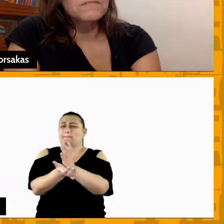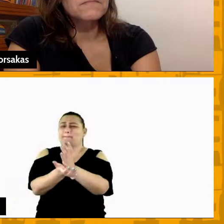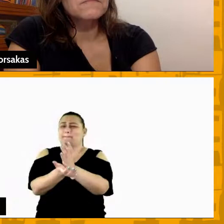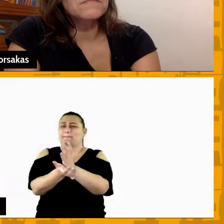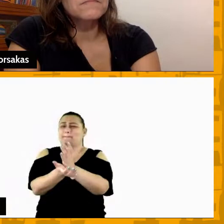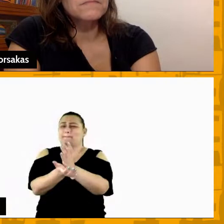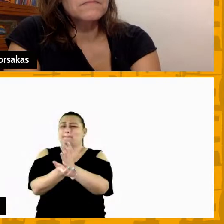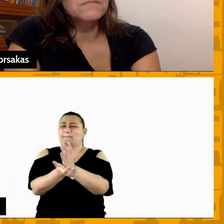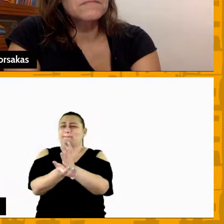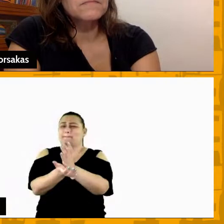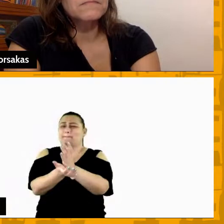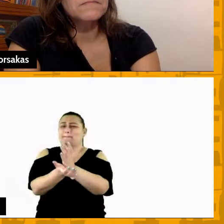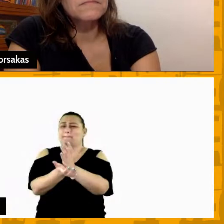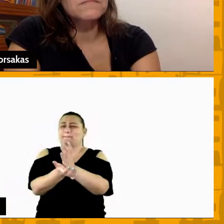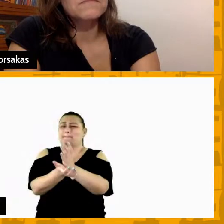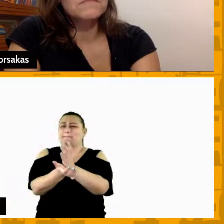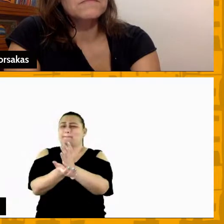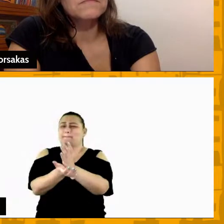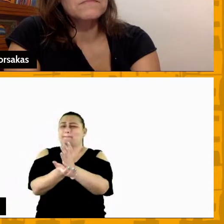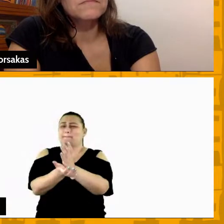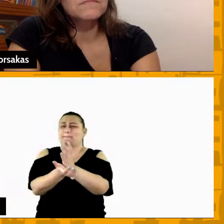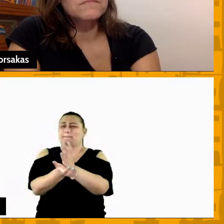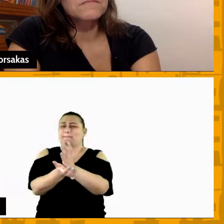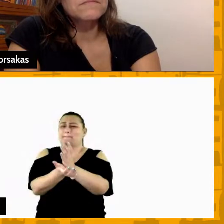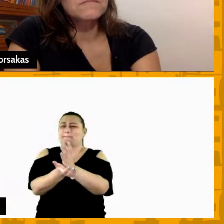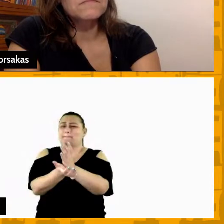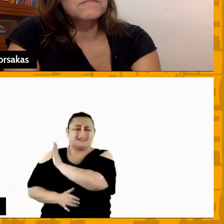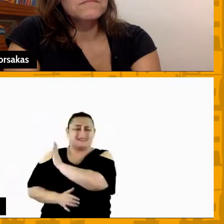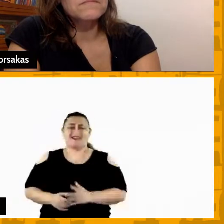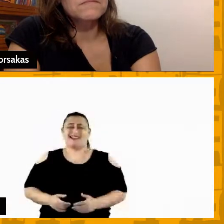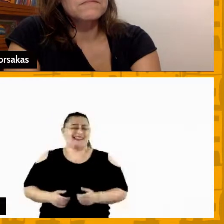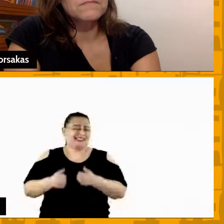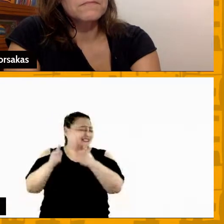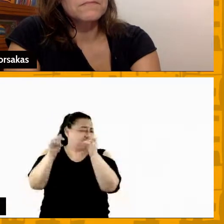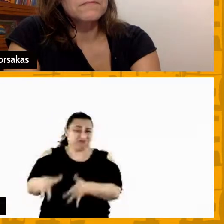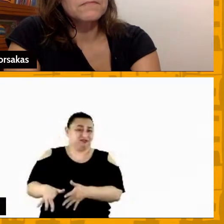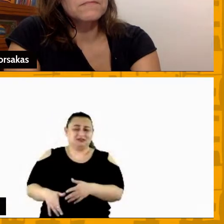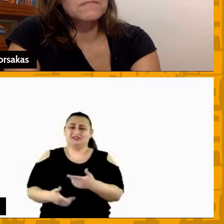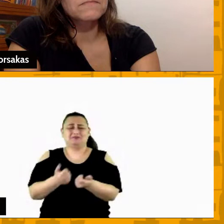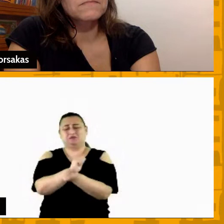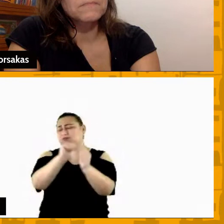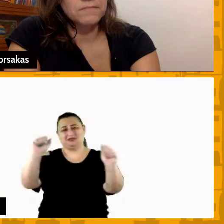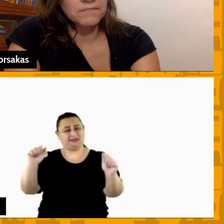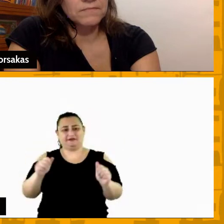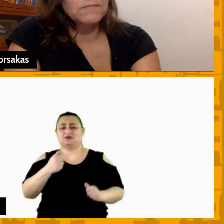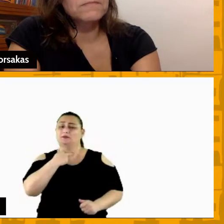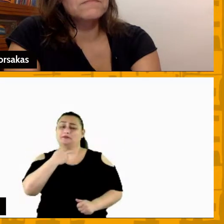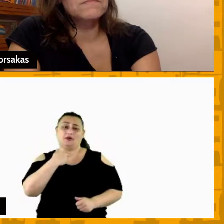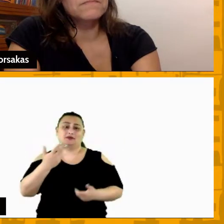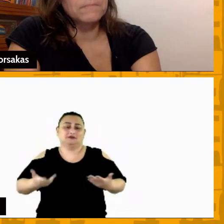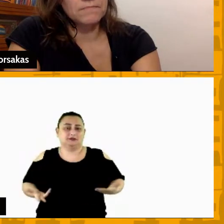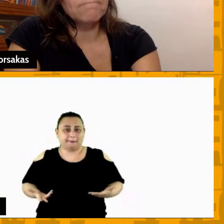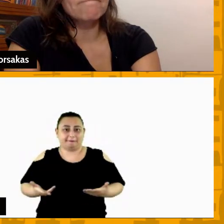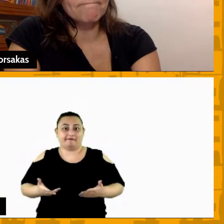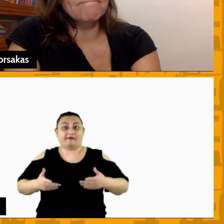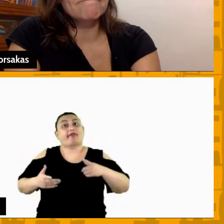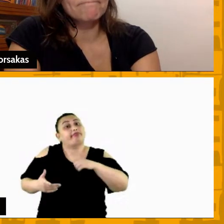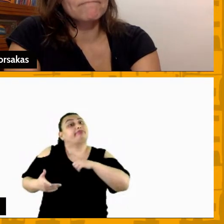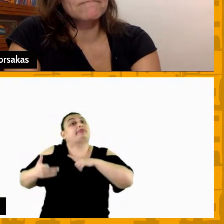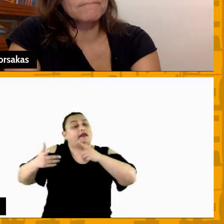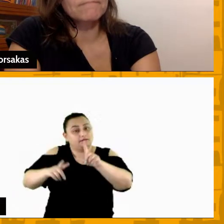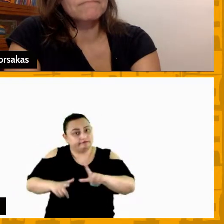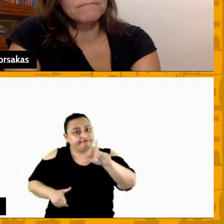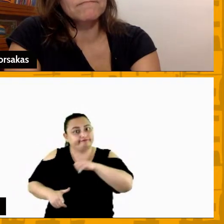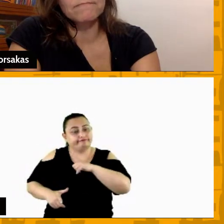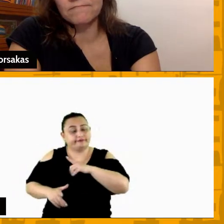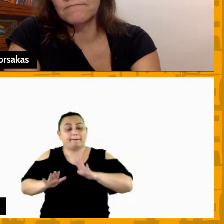clara racismo hoje é simplesmente inaceitável não existe isso não pode existir isso existe existe mas não